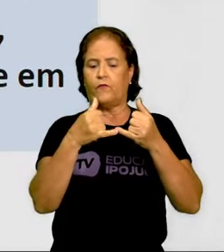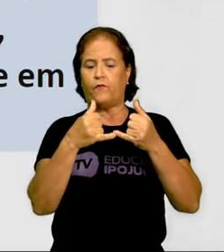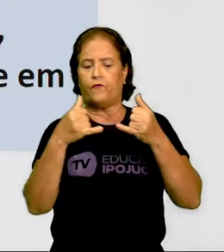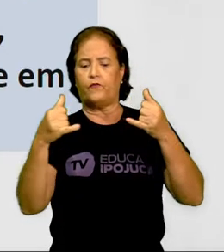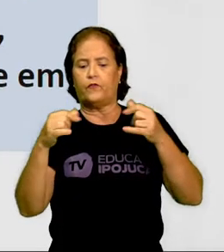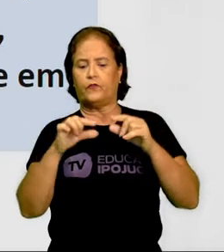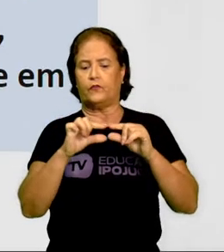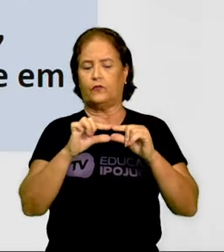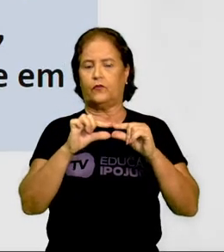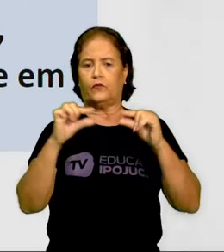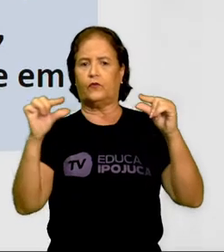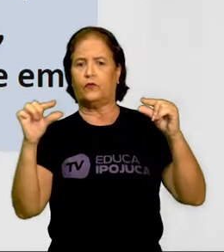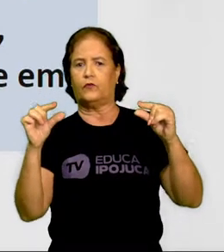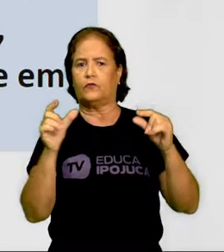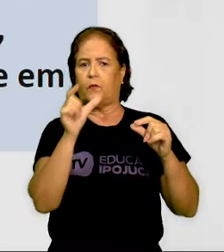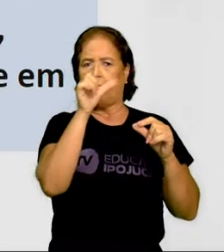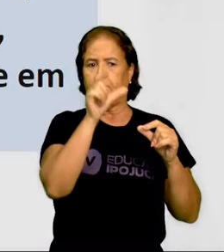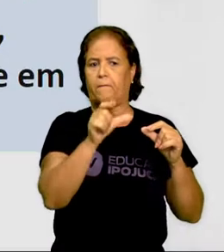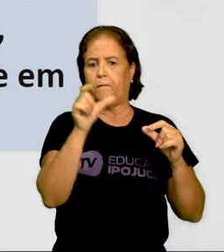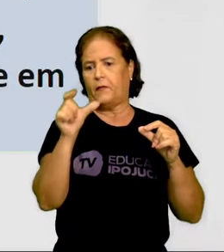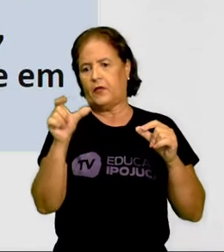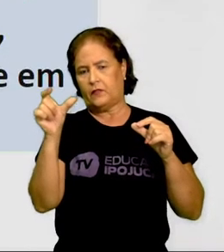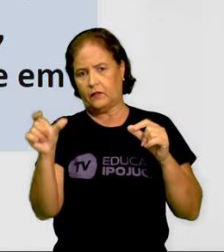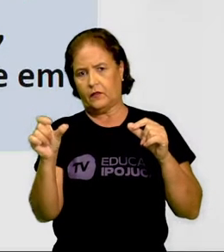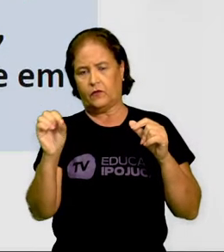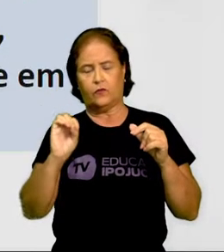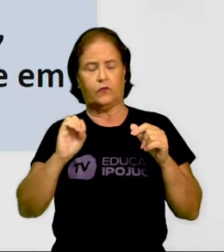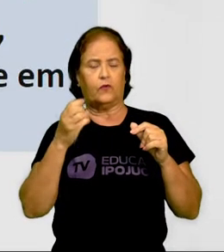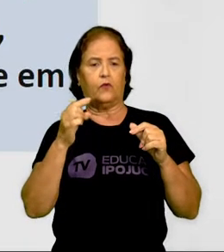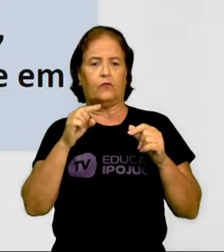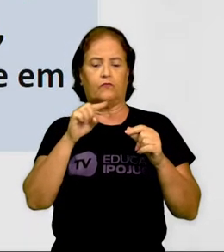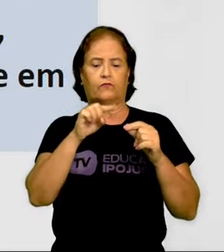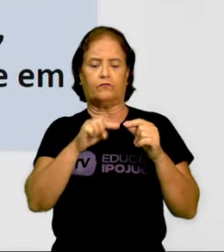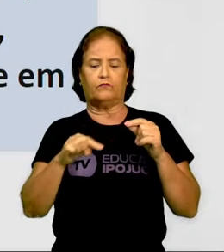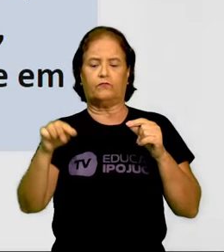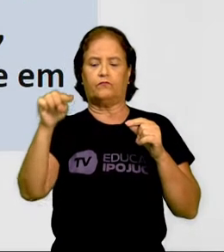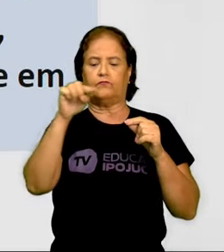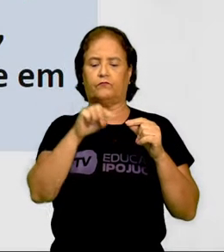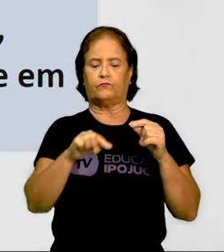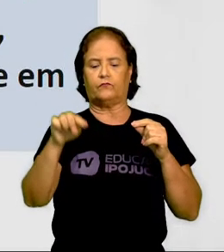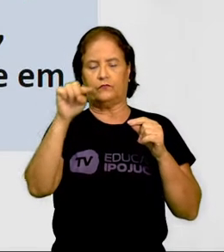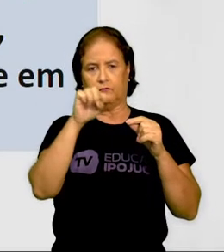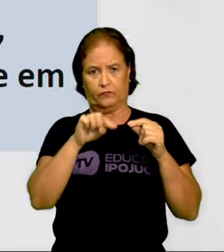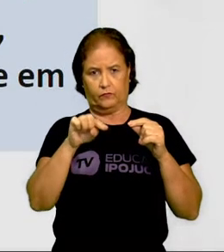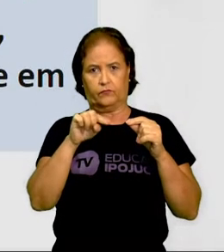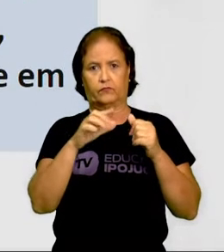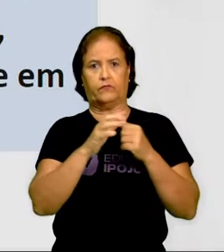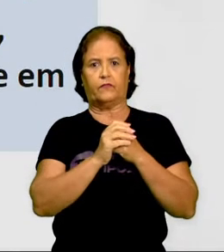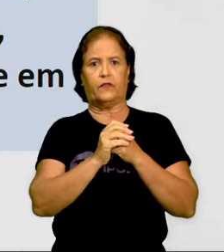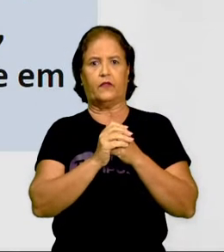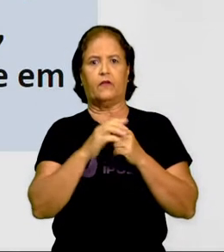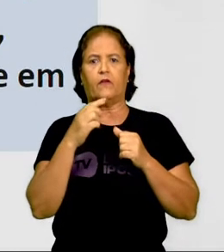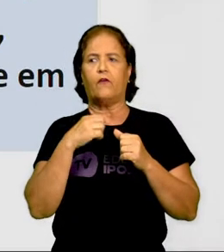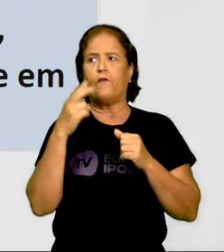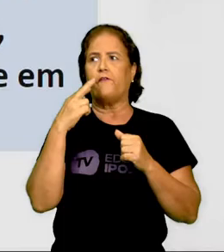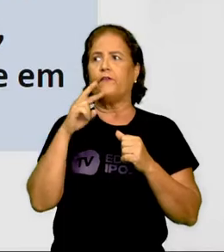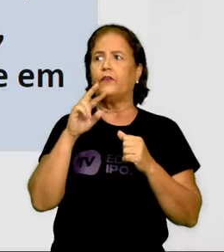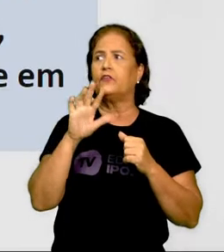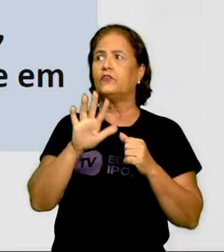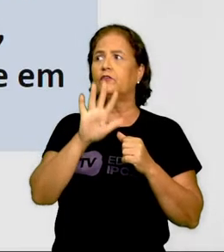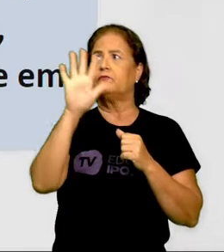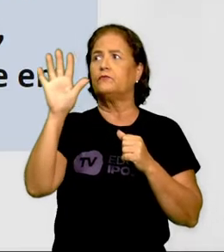quebradas, linhas anduladas ou em espiral. Observe aqui nesta imagem, nós